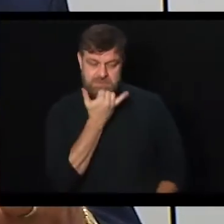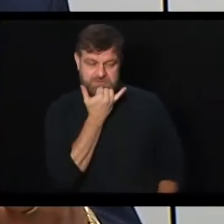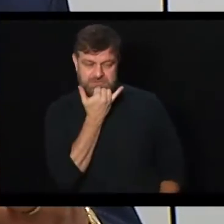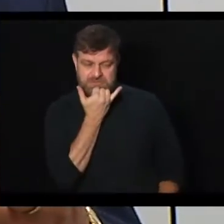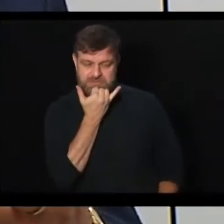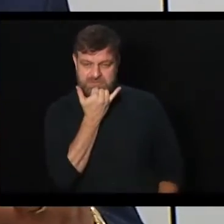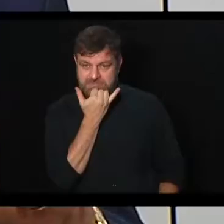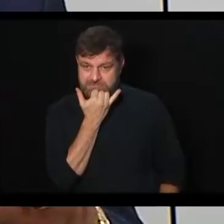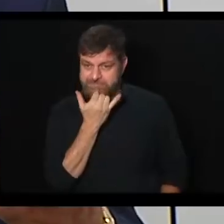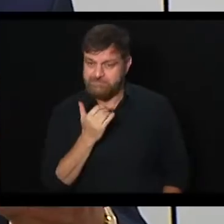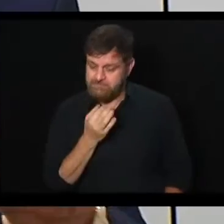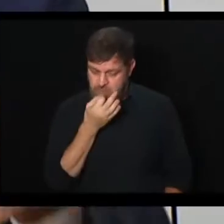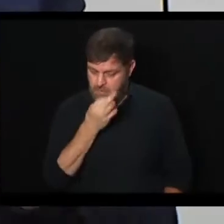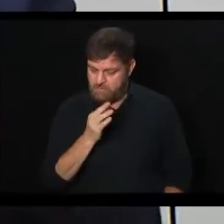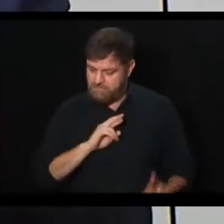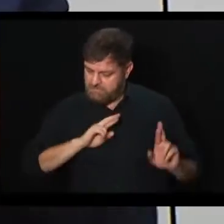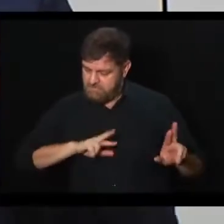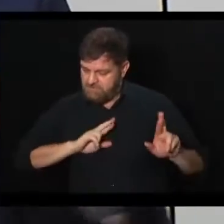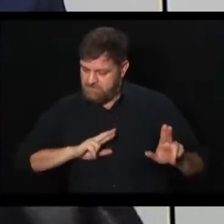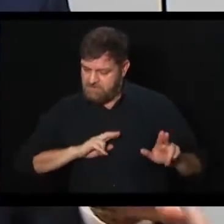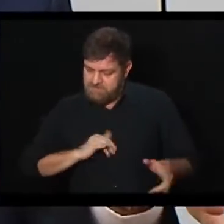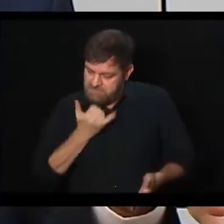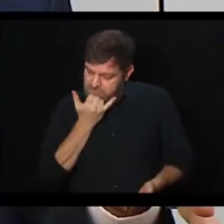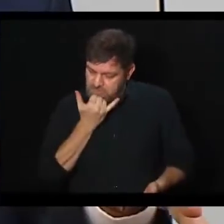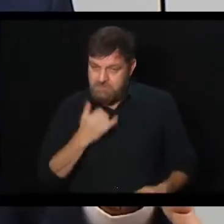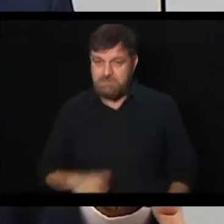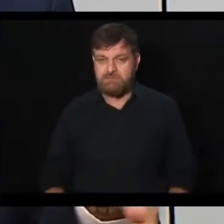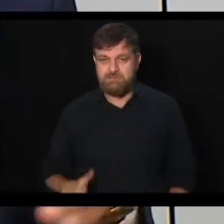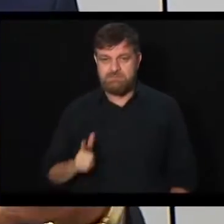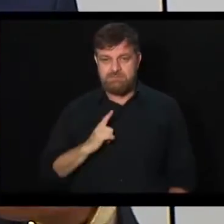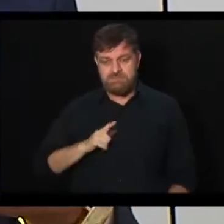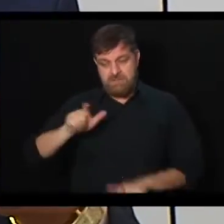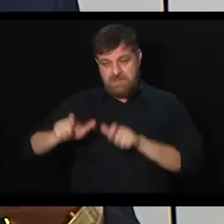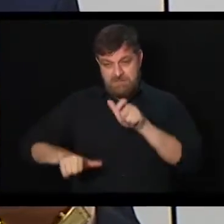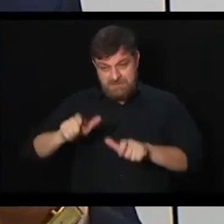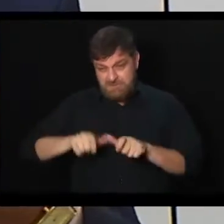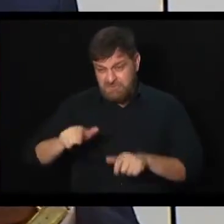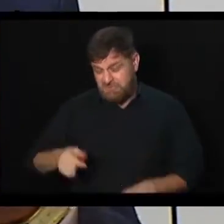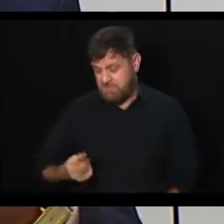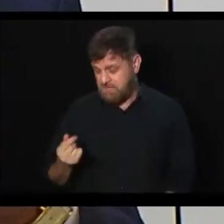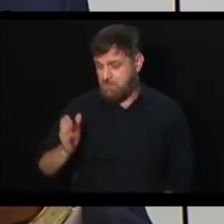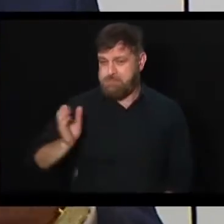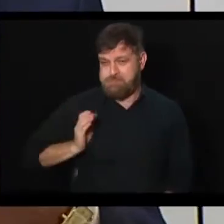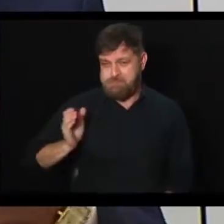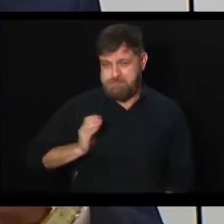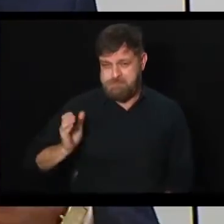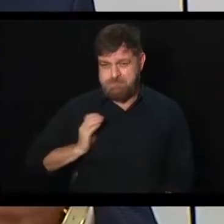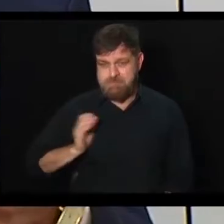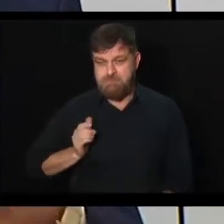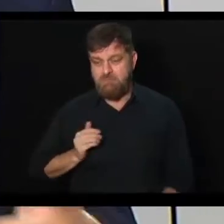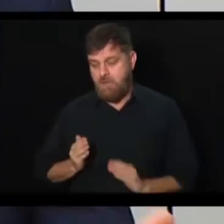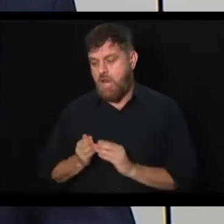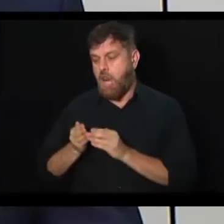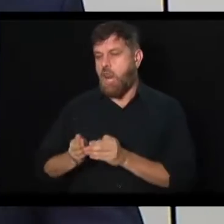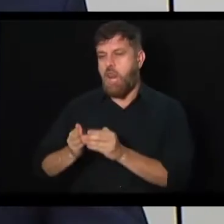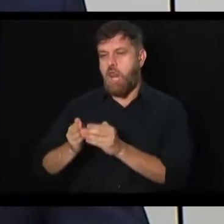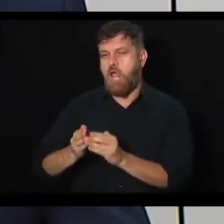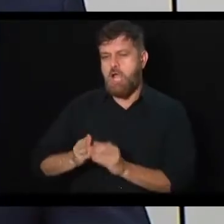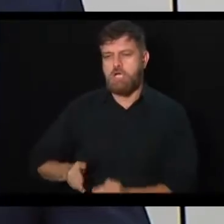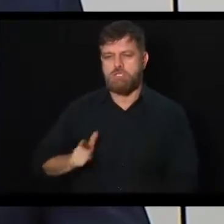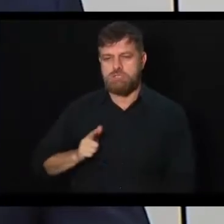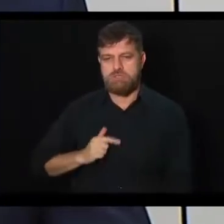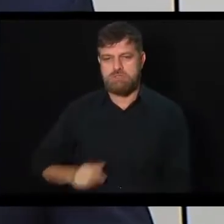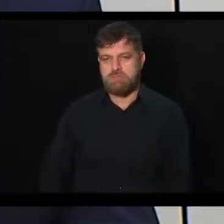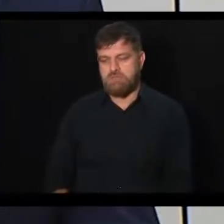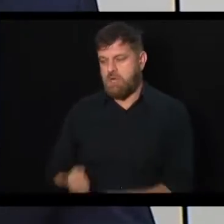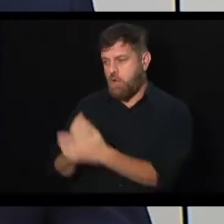fazer o contraponto, viu, vereadora? Ou seja, os demais continuam investindo. Esse pessoal vai comprar lancha, iate, isso, aquilo, coisa